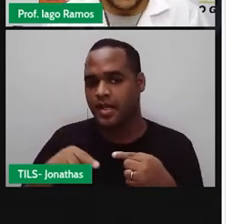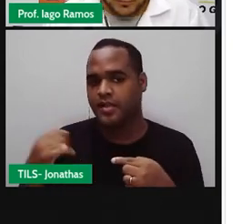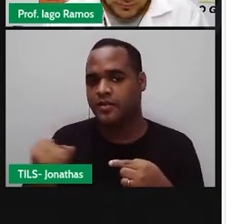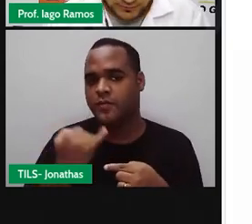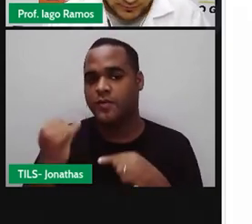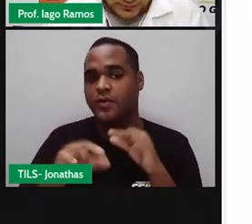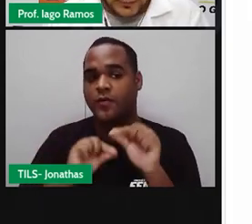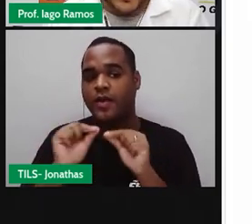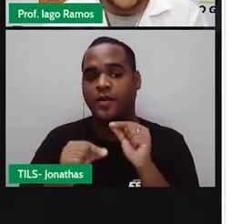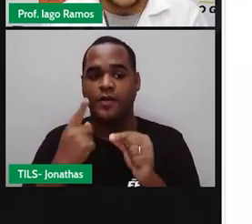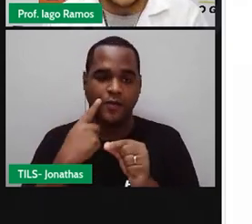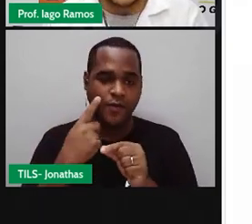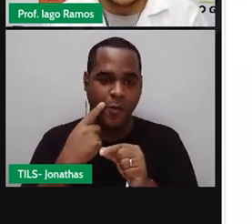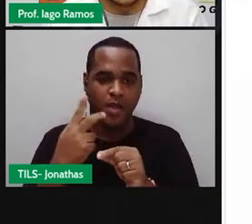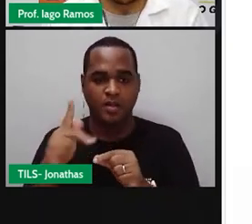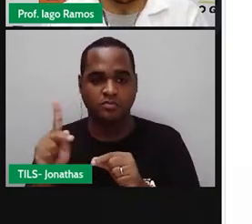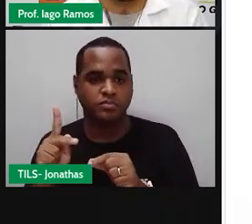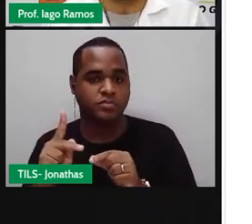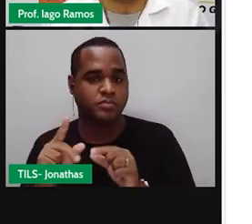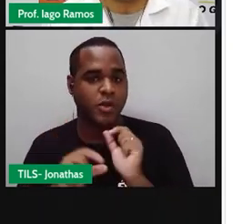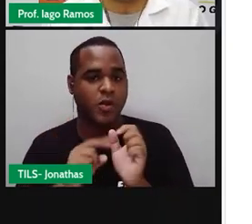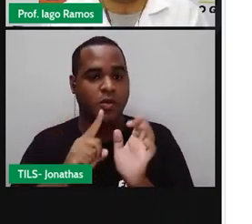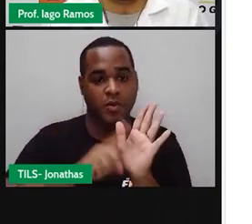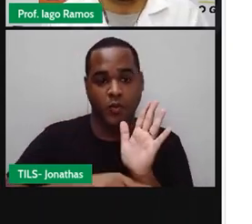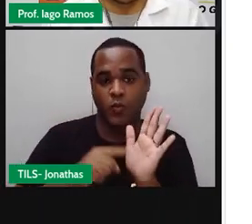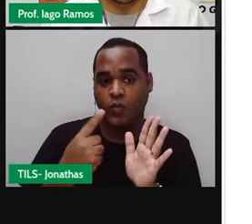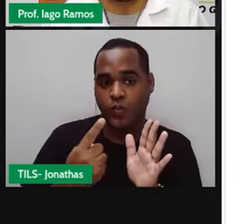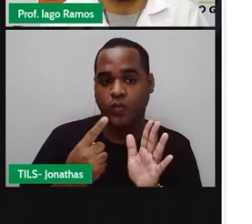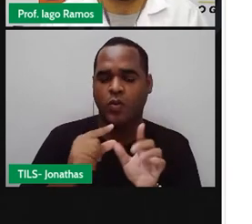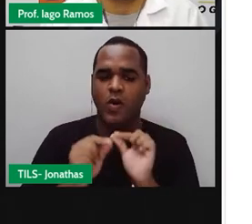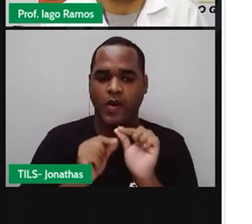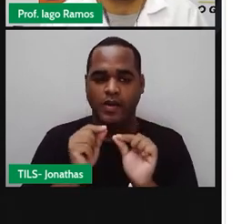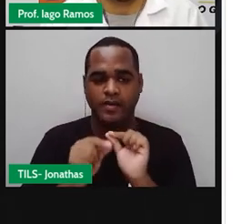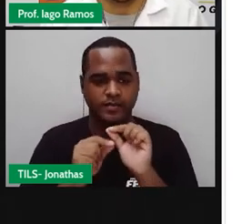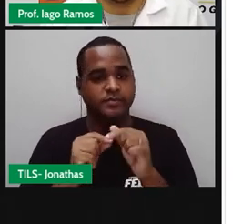menor que 1. Tá?